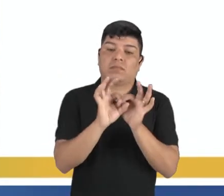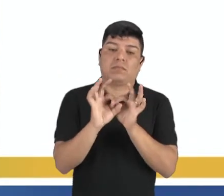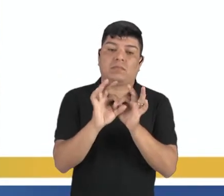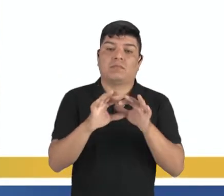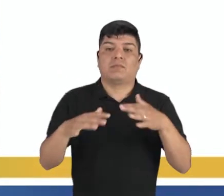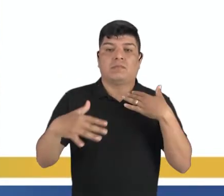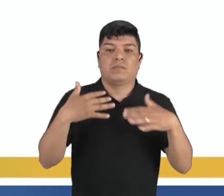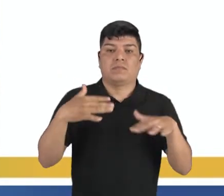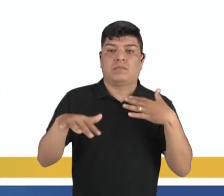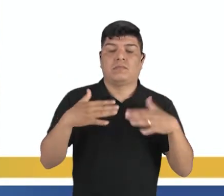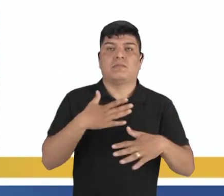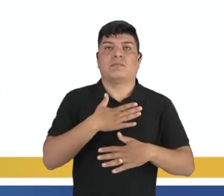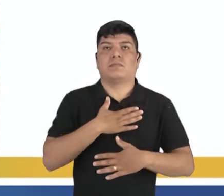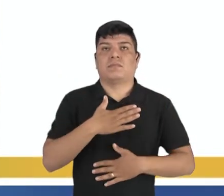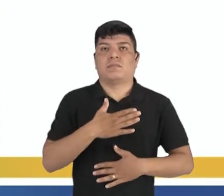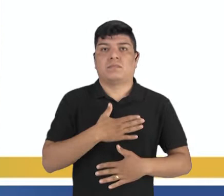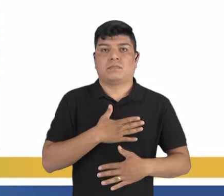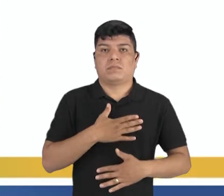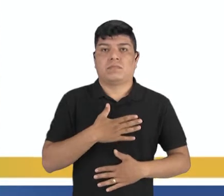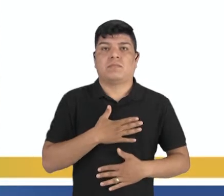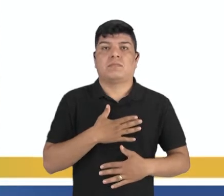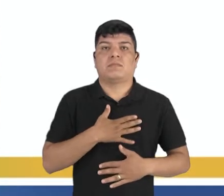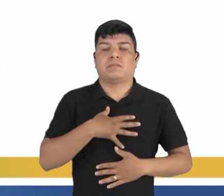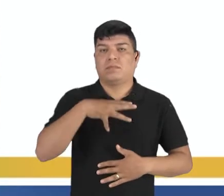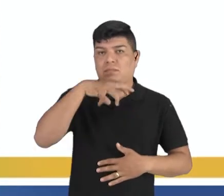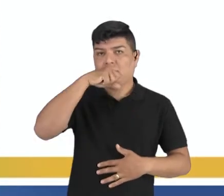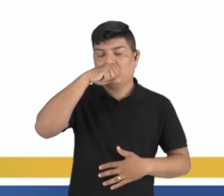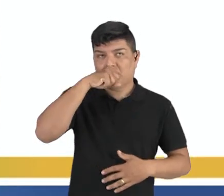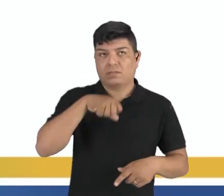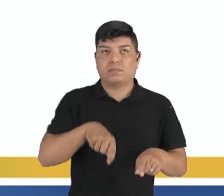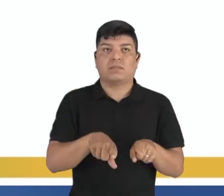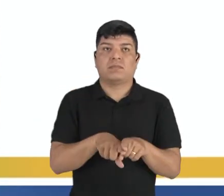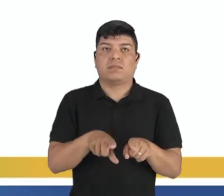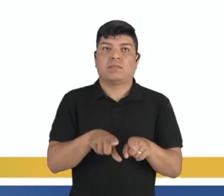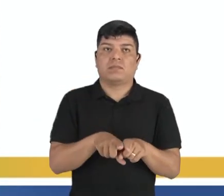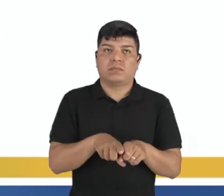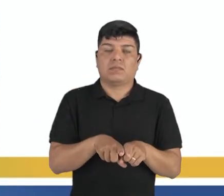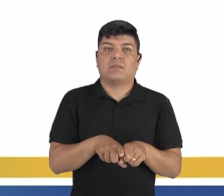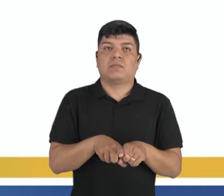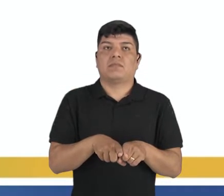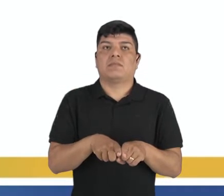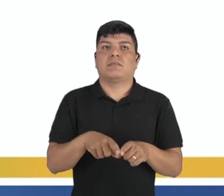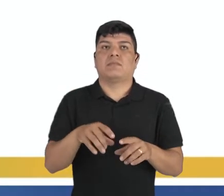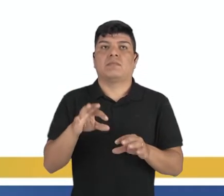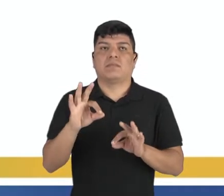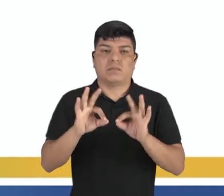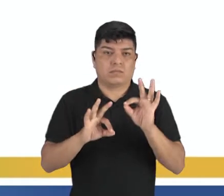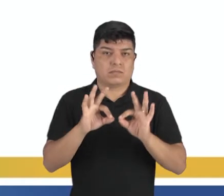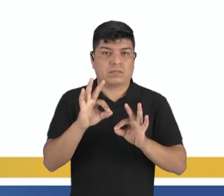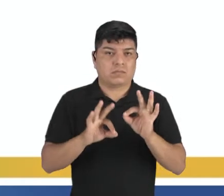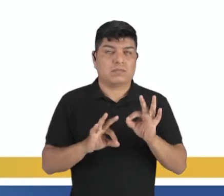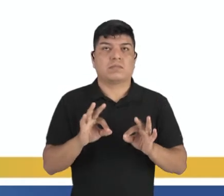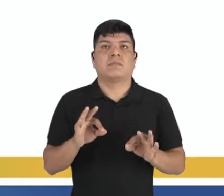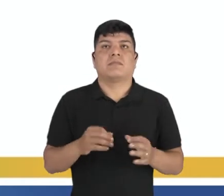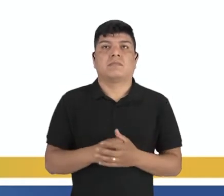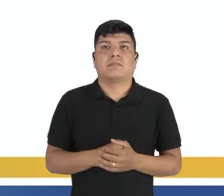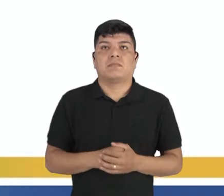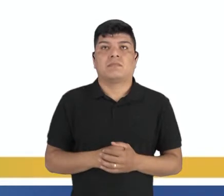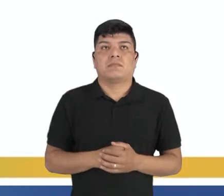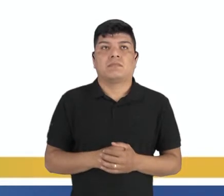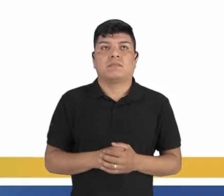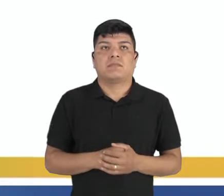corporais a ritmos respiratórios lentos e ordenados. Galerinha,